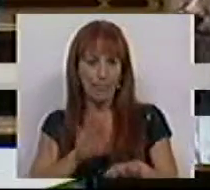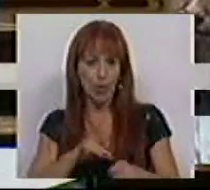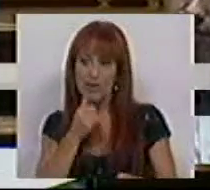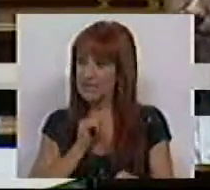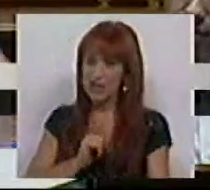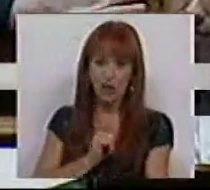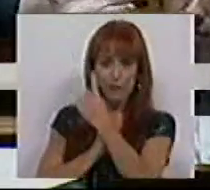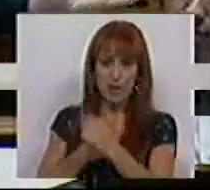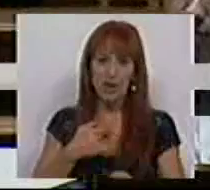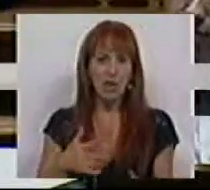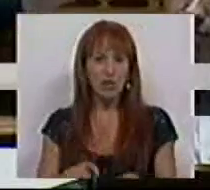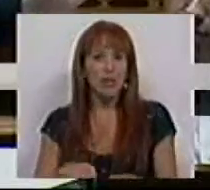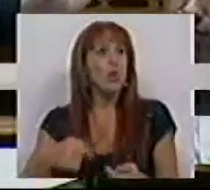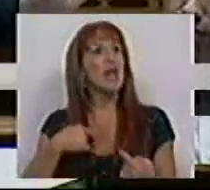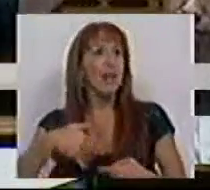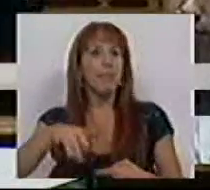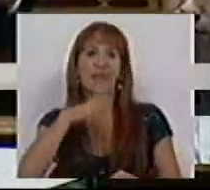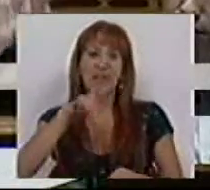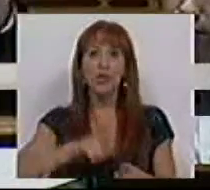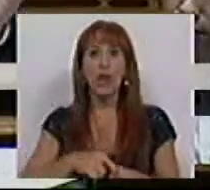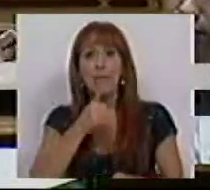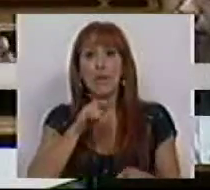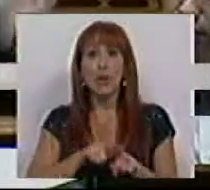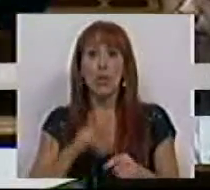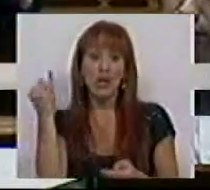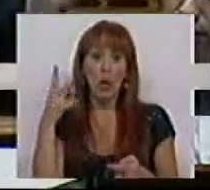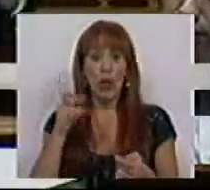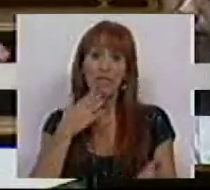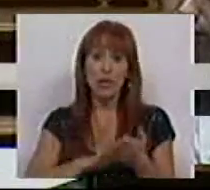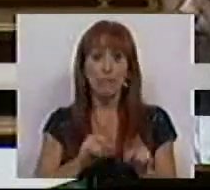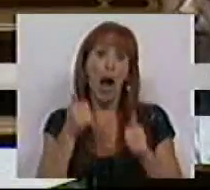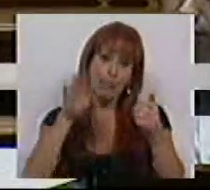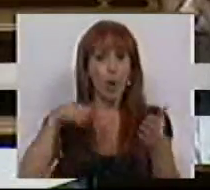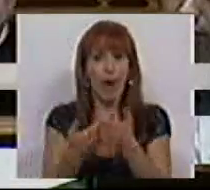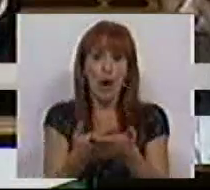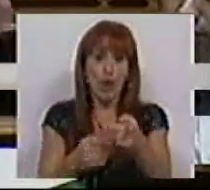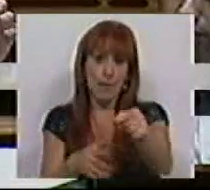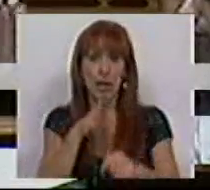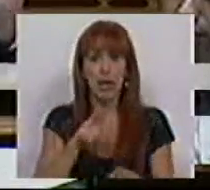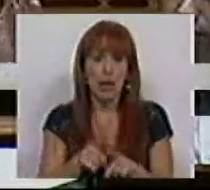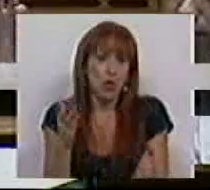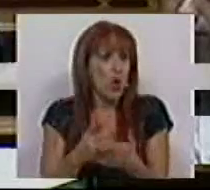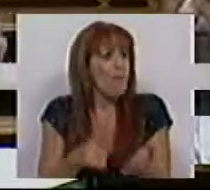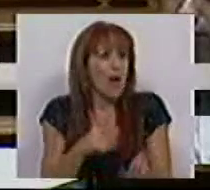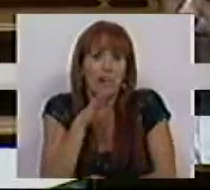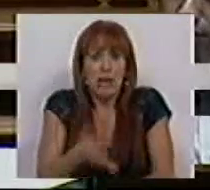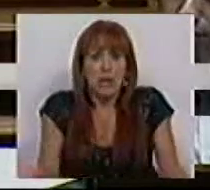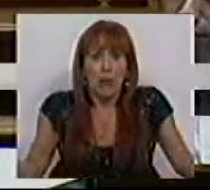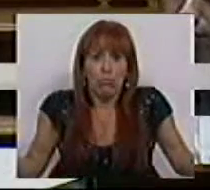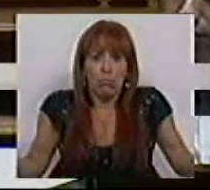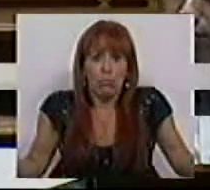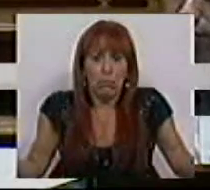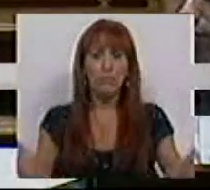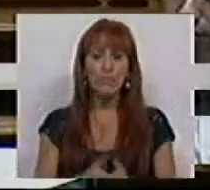das vossas medidas. Não tardam-se só daqui a pouco a dizer que a medida do IVA da Restauração é boa para a economia. É só o que falta virem aqui